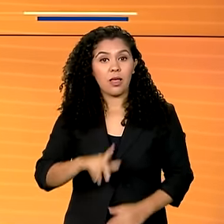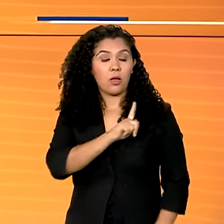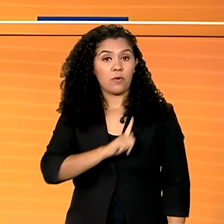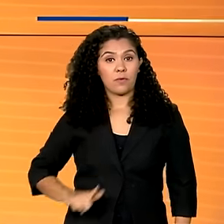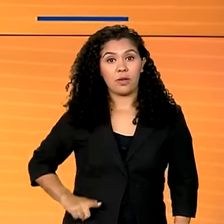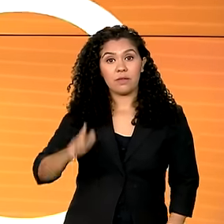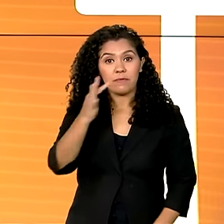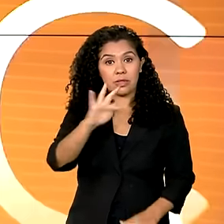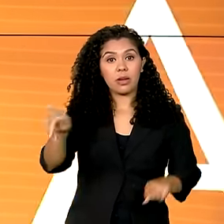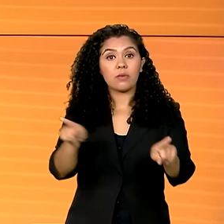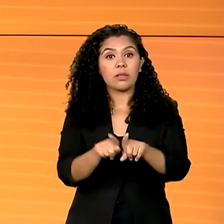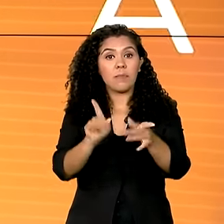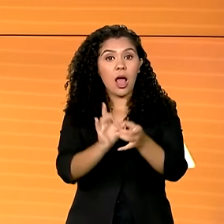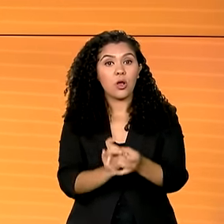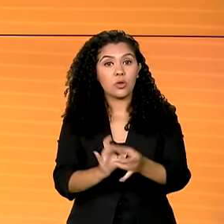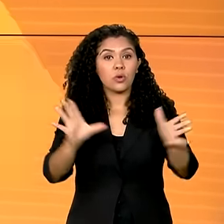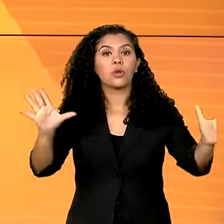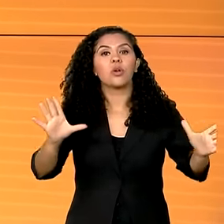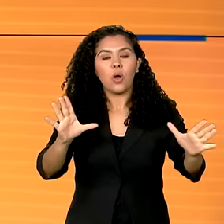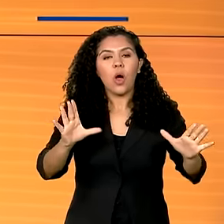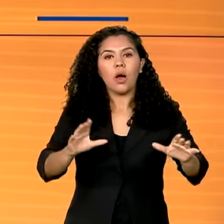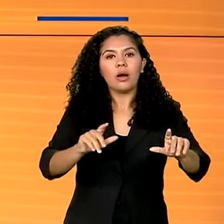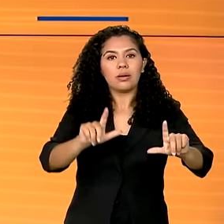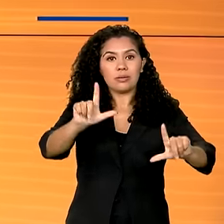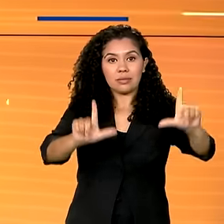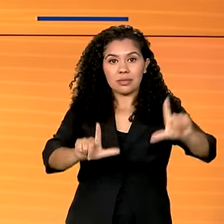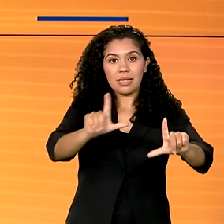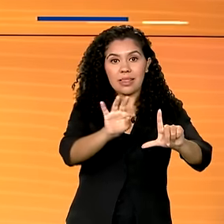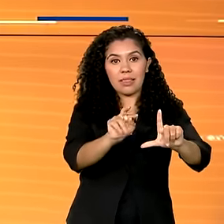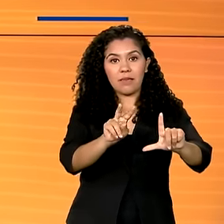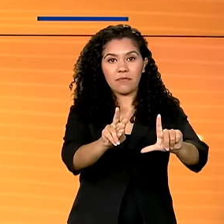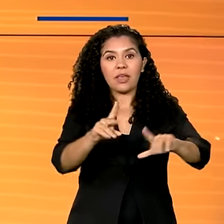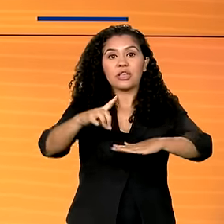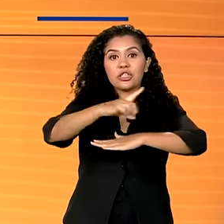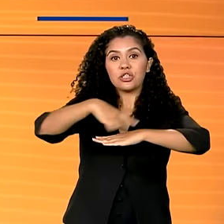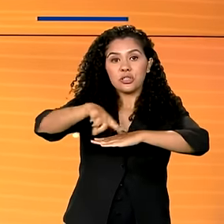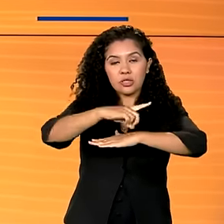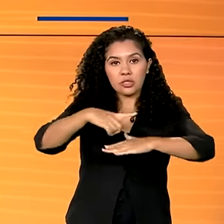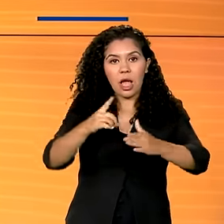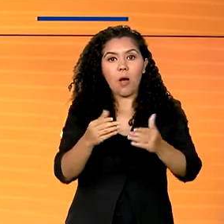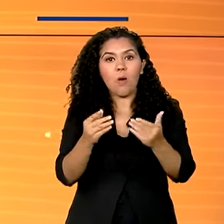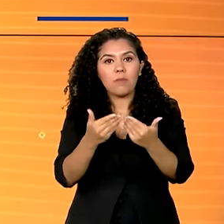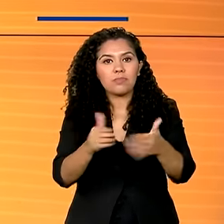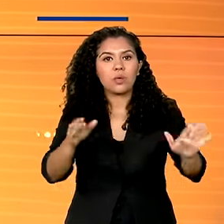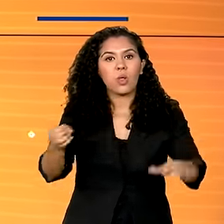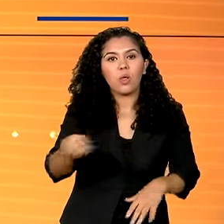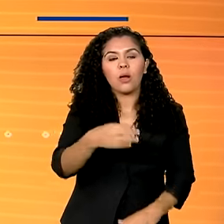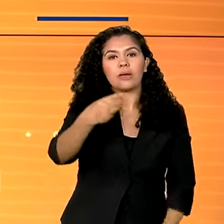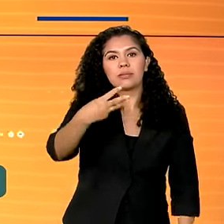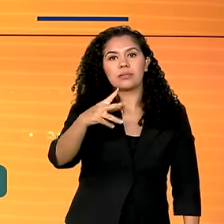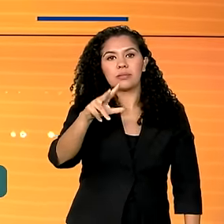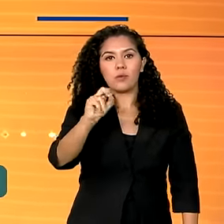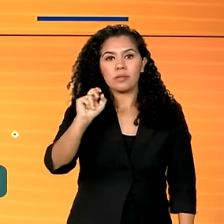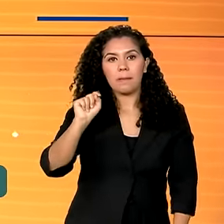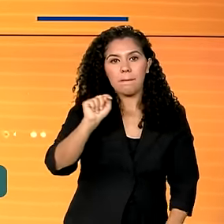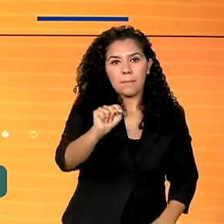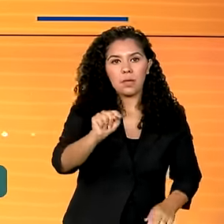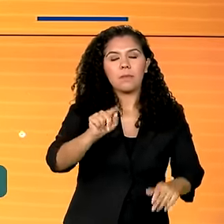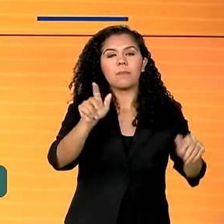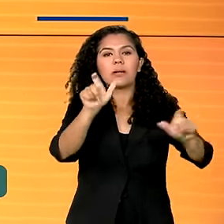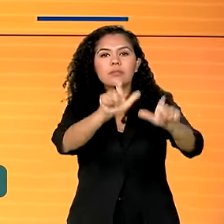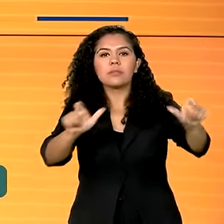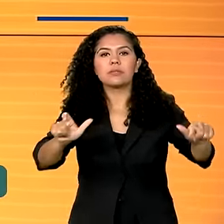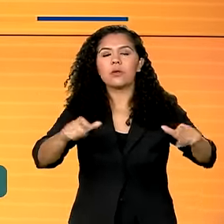federal autorizou novos canais de TV digital para mais de 350 mil pessoas nas regiões Norte e